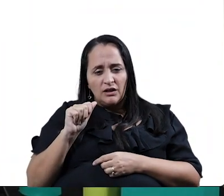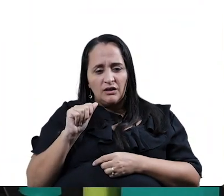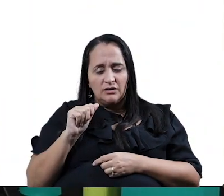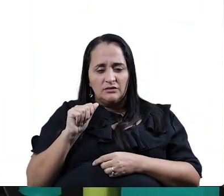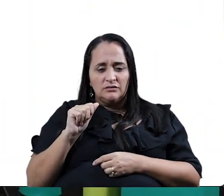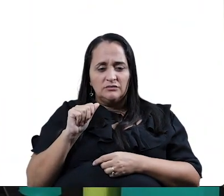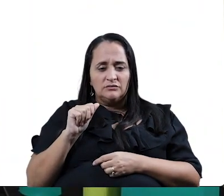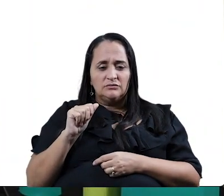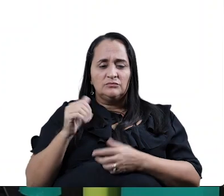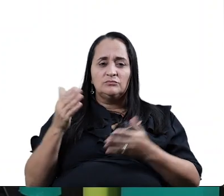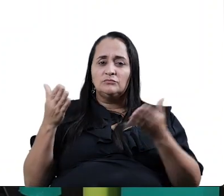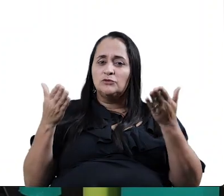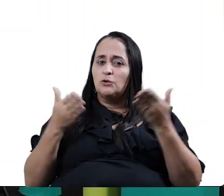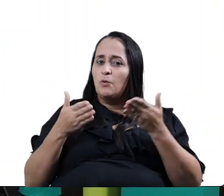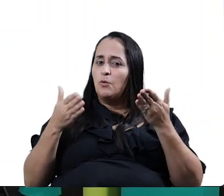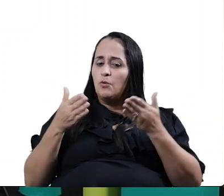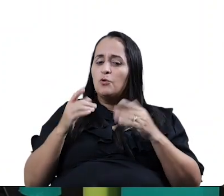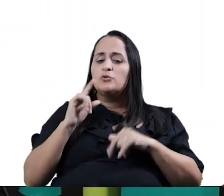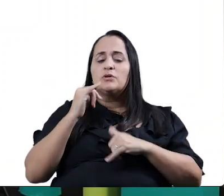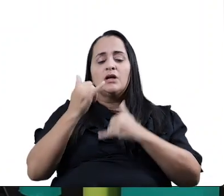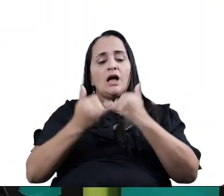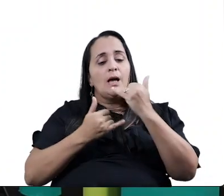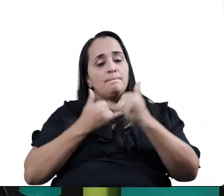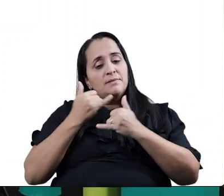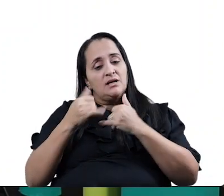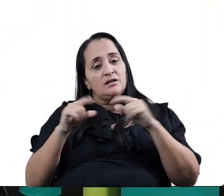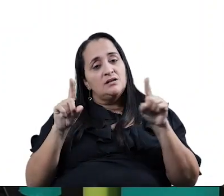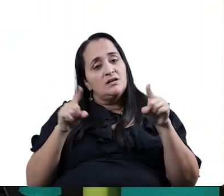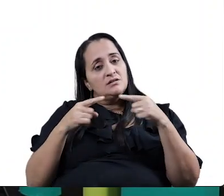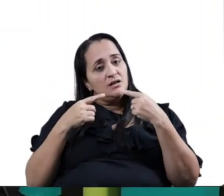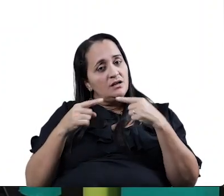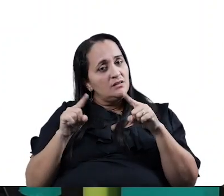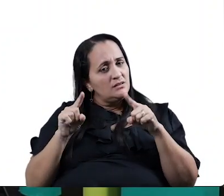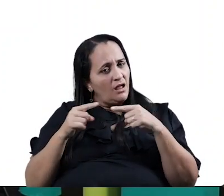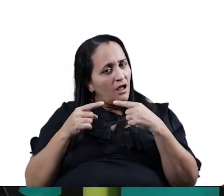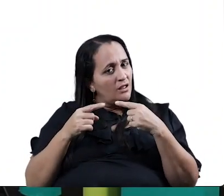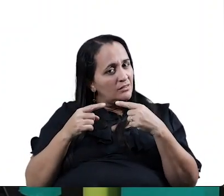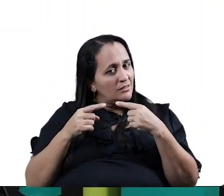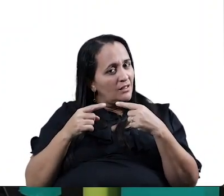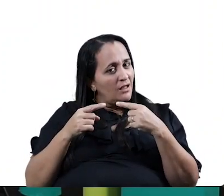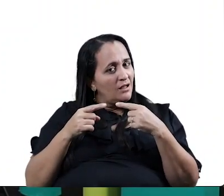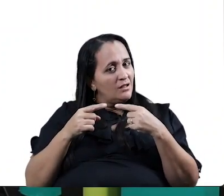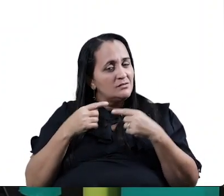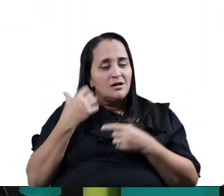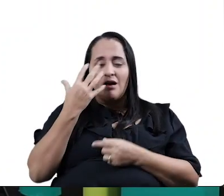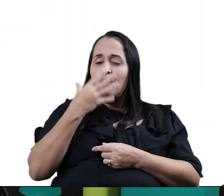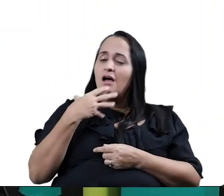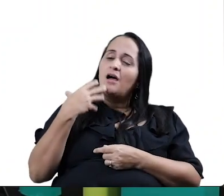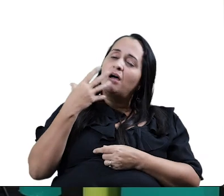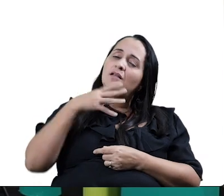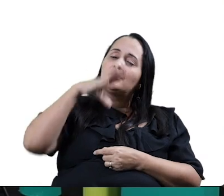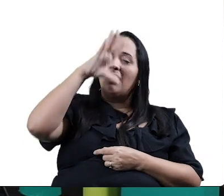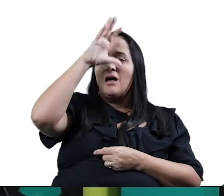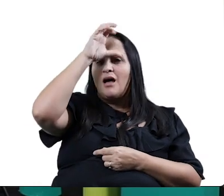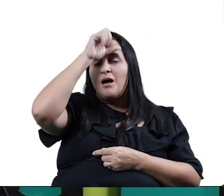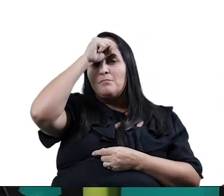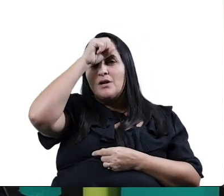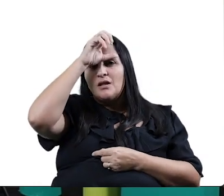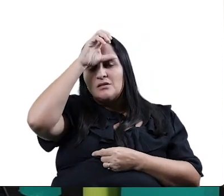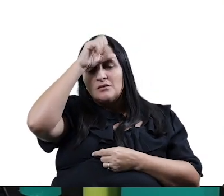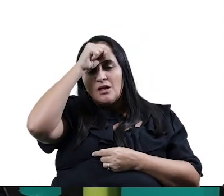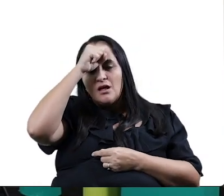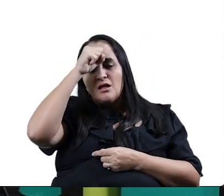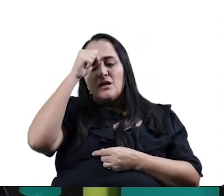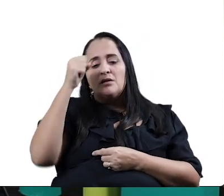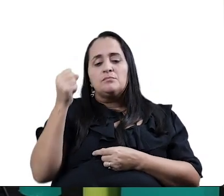Hoje, estamos trabalhando as brincadeiras cantadas. O que podemos aprender com as brincadeiras? Já vimos que podemos